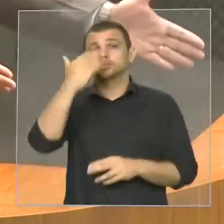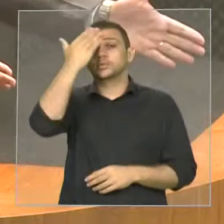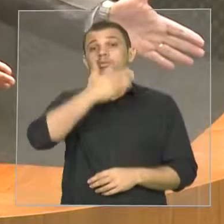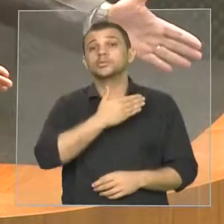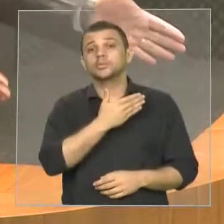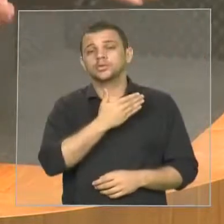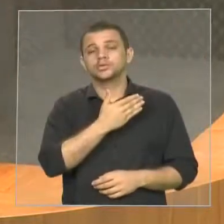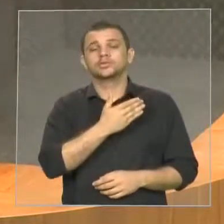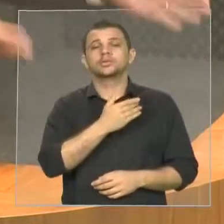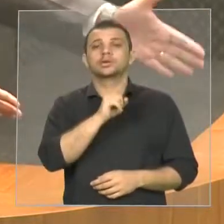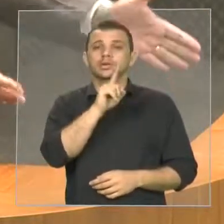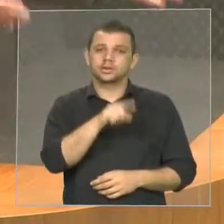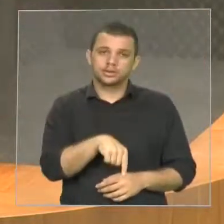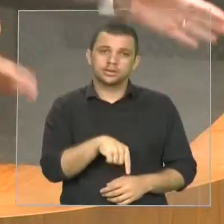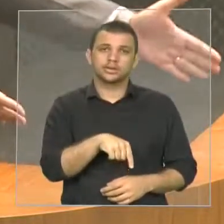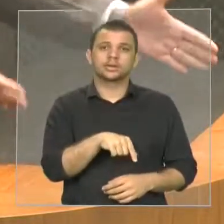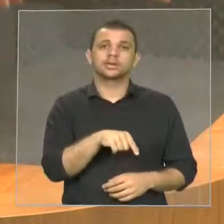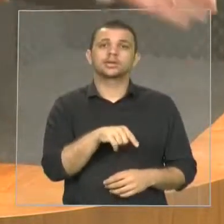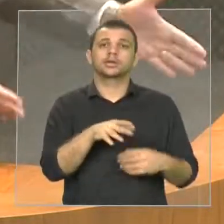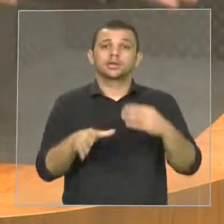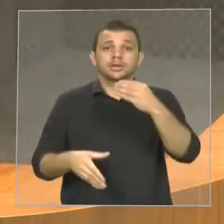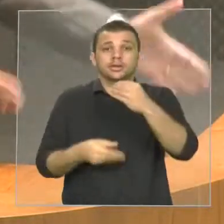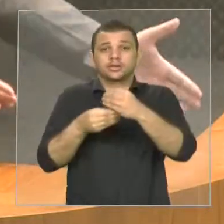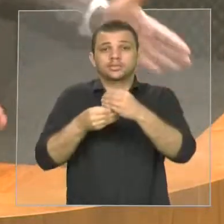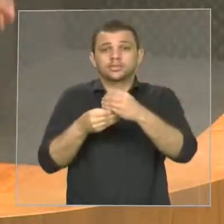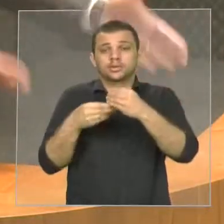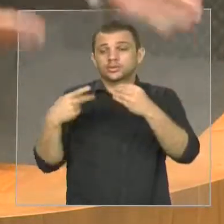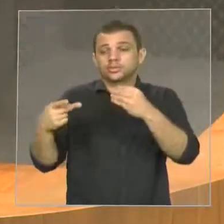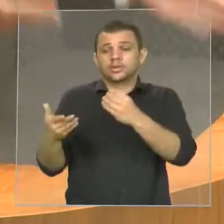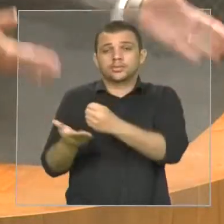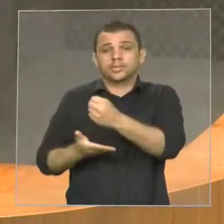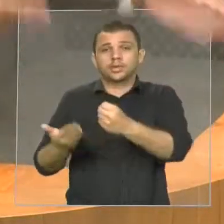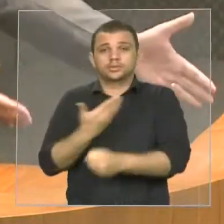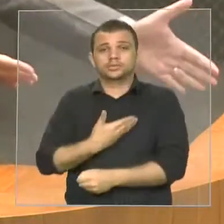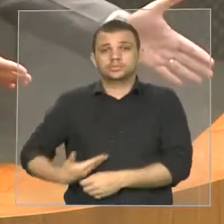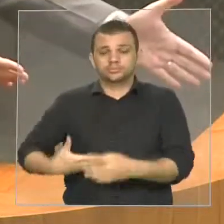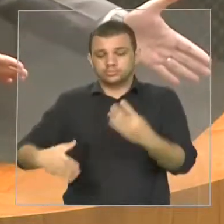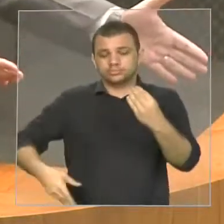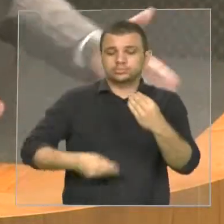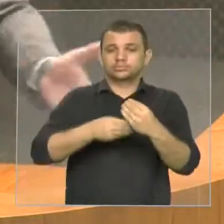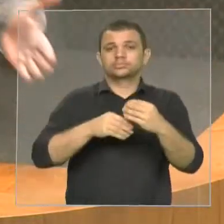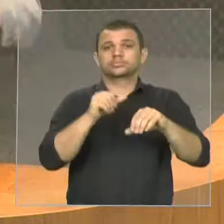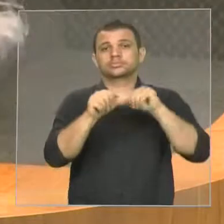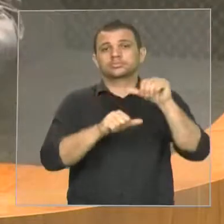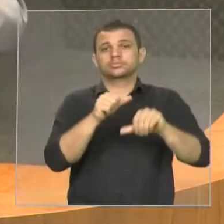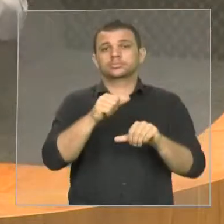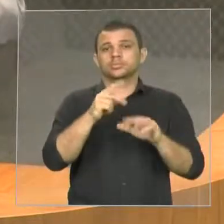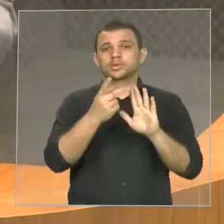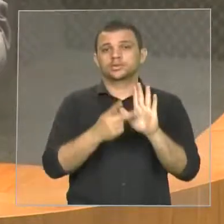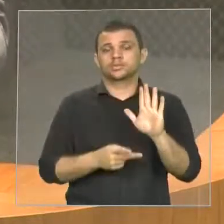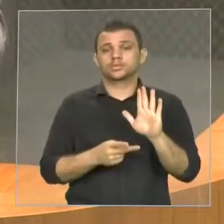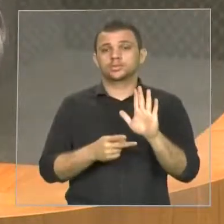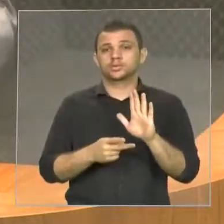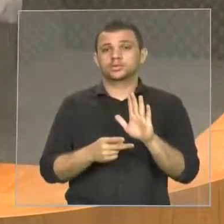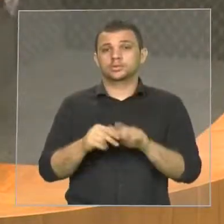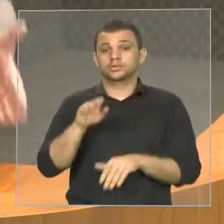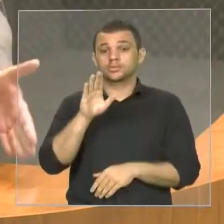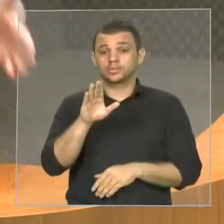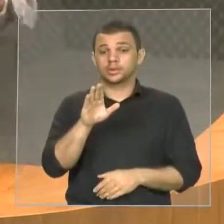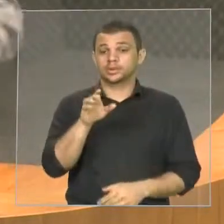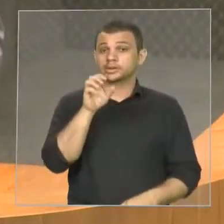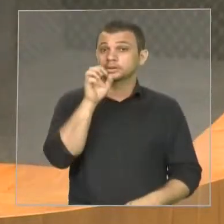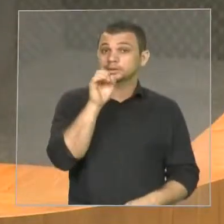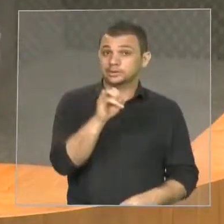emenda que foi apresentada, substitutivo pela base do governo, alterando o projeto do governo, que não teria sido apresentado se não